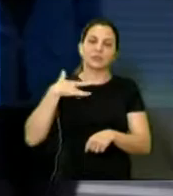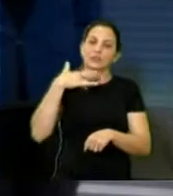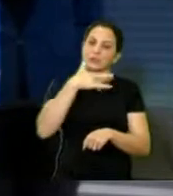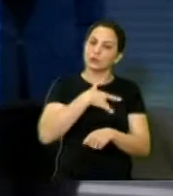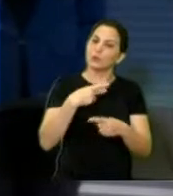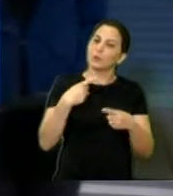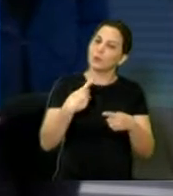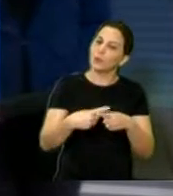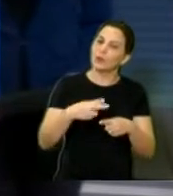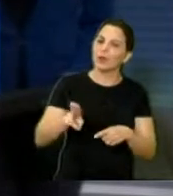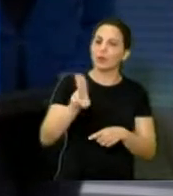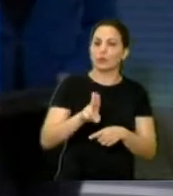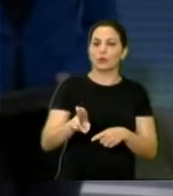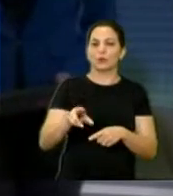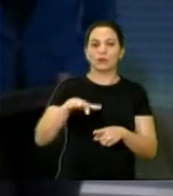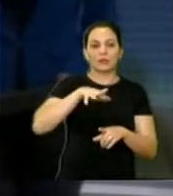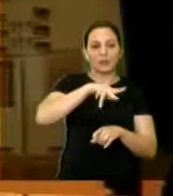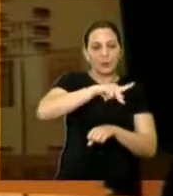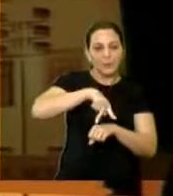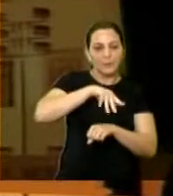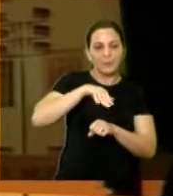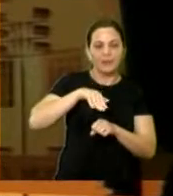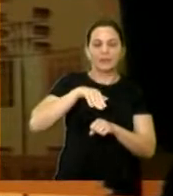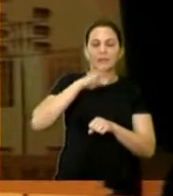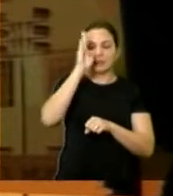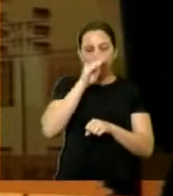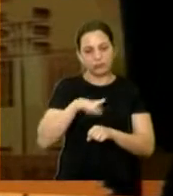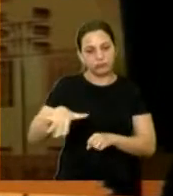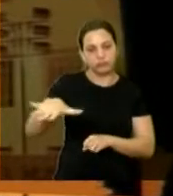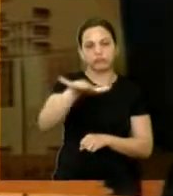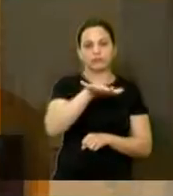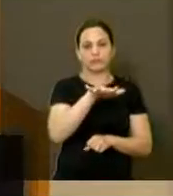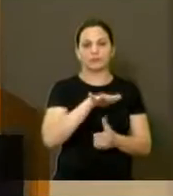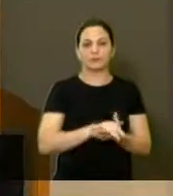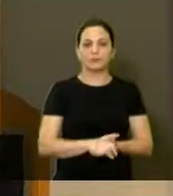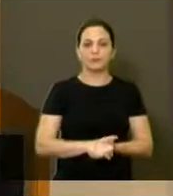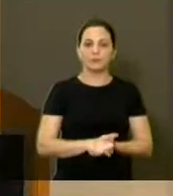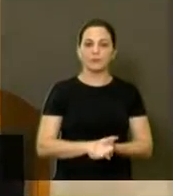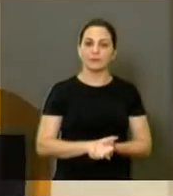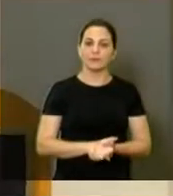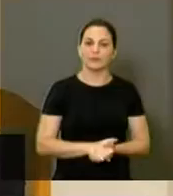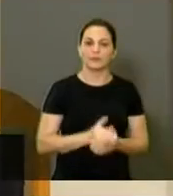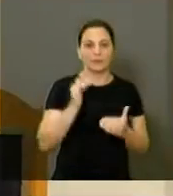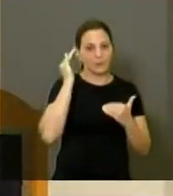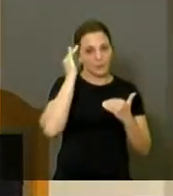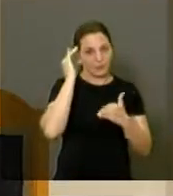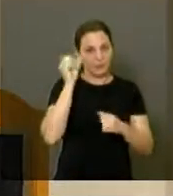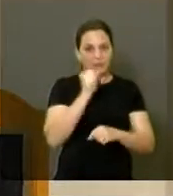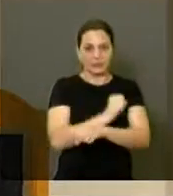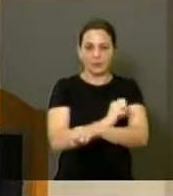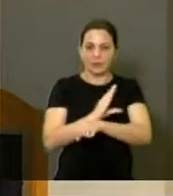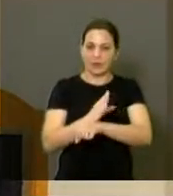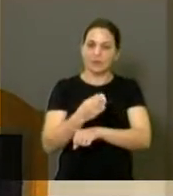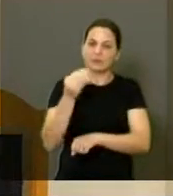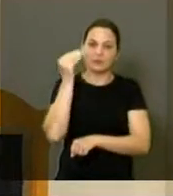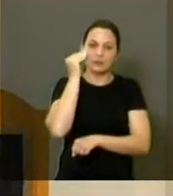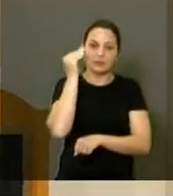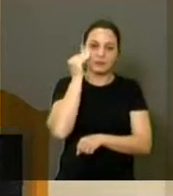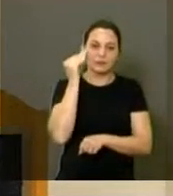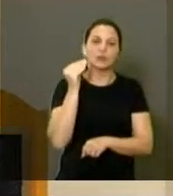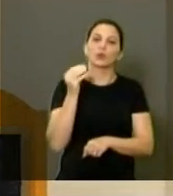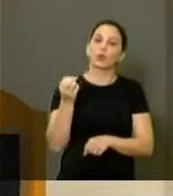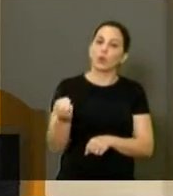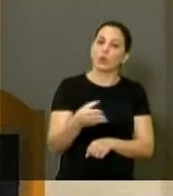Brasil todo, mas ainda não tivemos resposta. Obrigada. Em São Carlos também eles estão testando uma nova